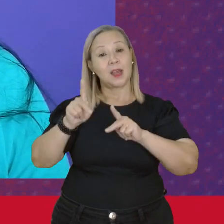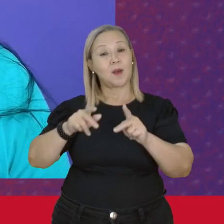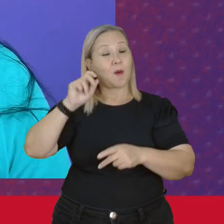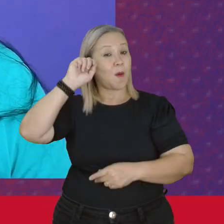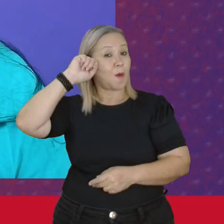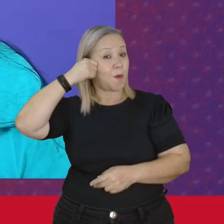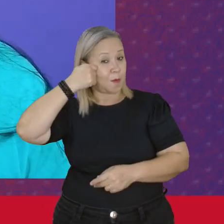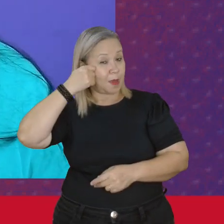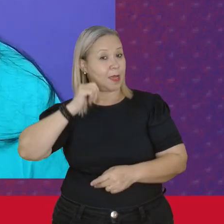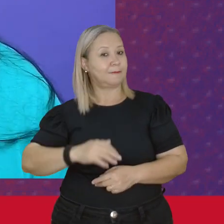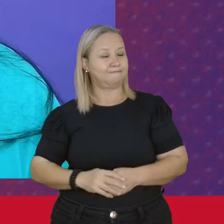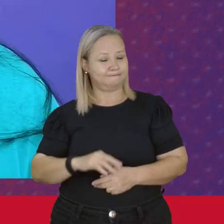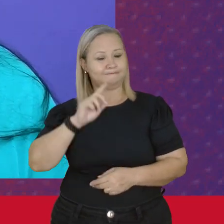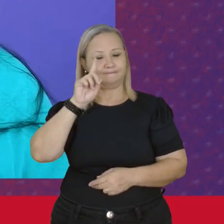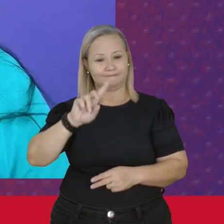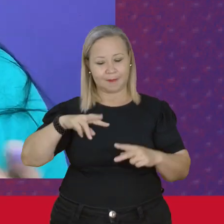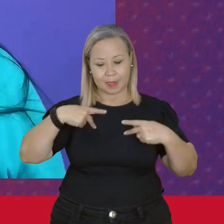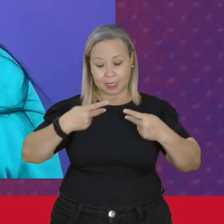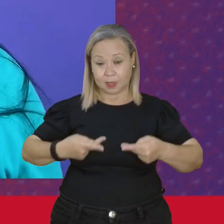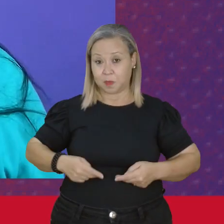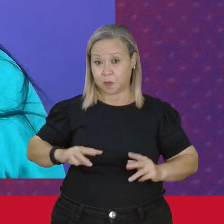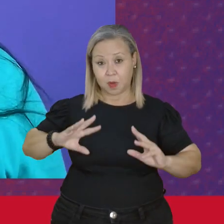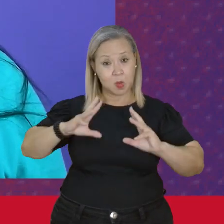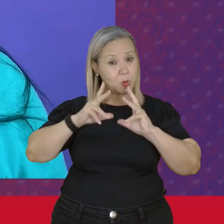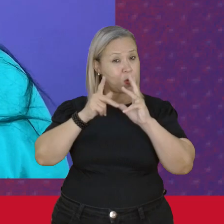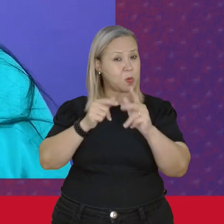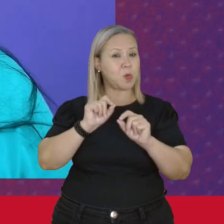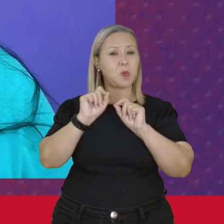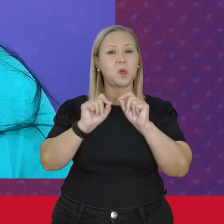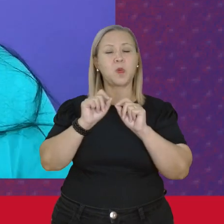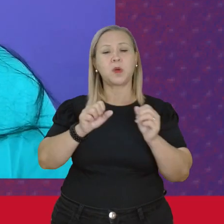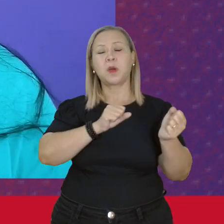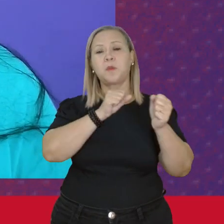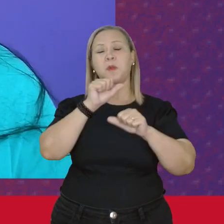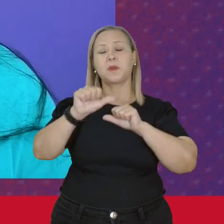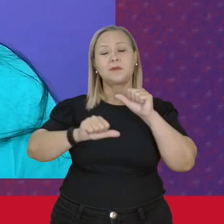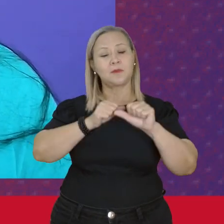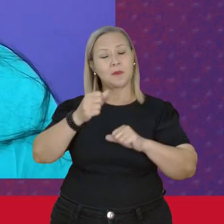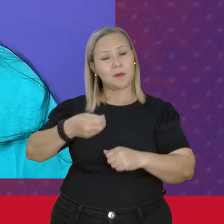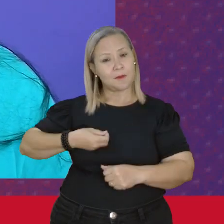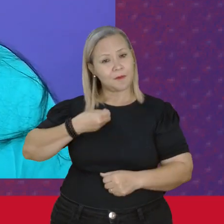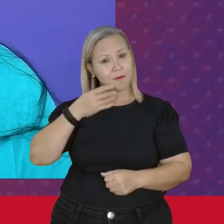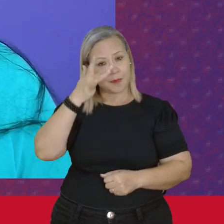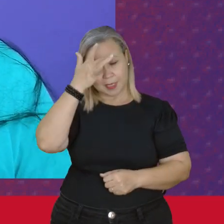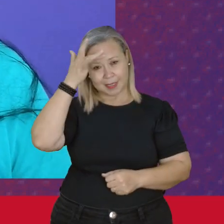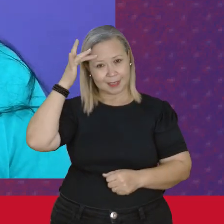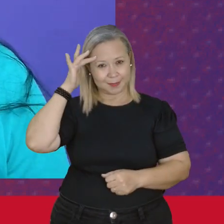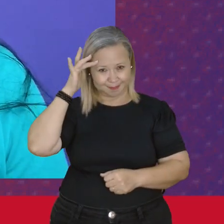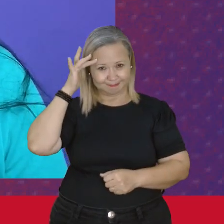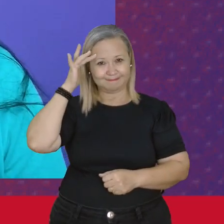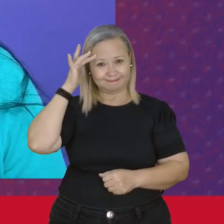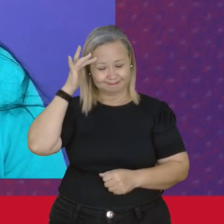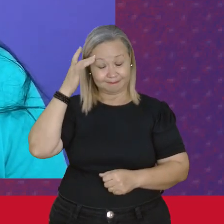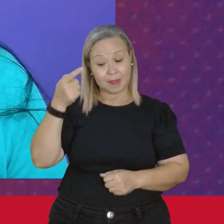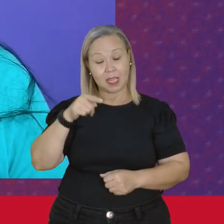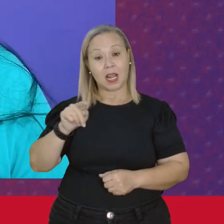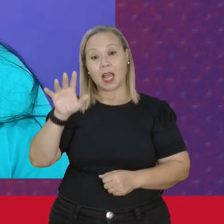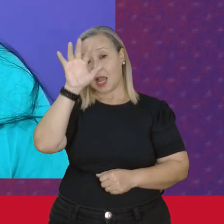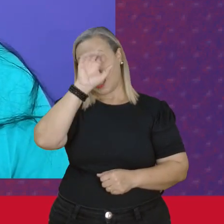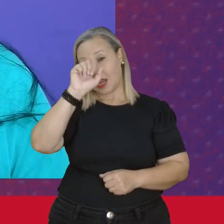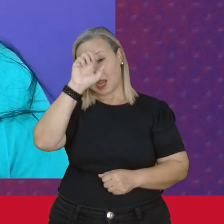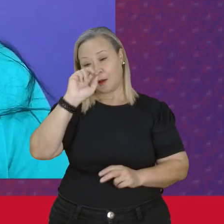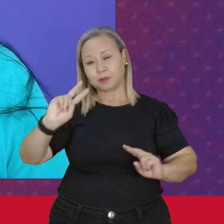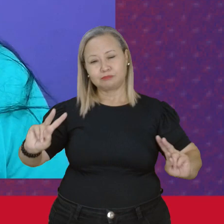Os direitos humanos É tudo aquilo Que pode transformar A vida das pessoas Foi lá Que eu aprendi A